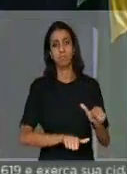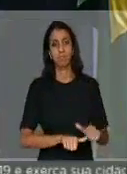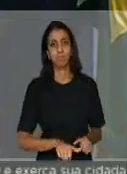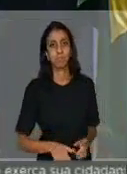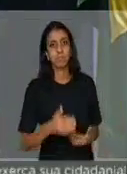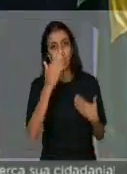a todos.